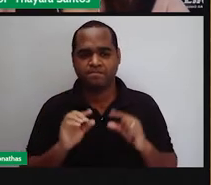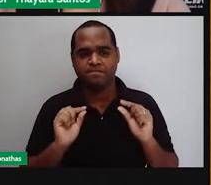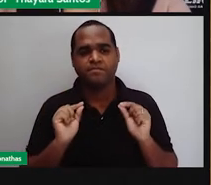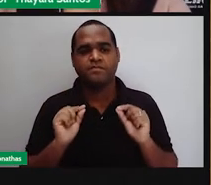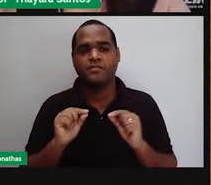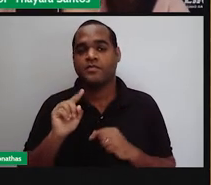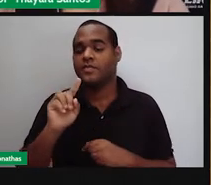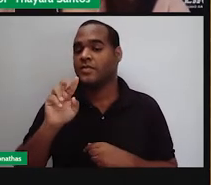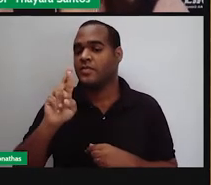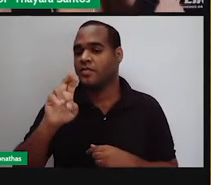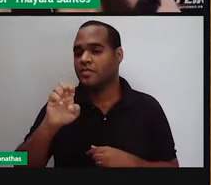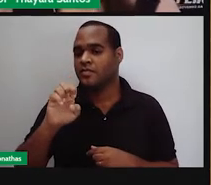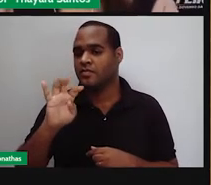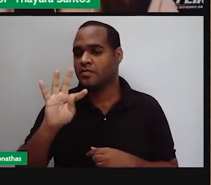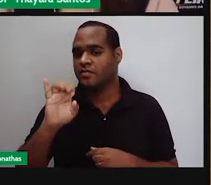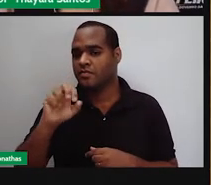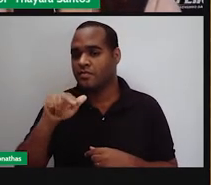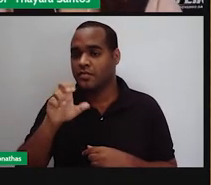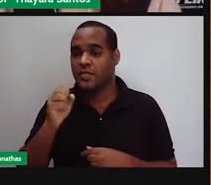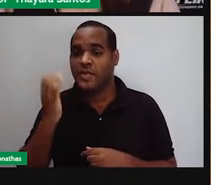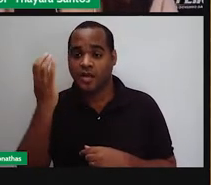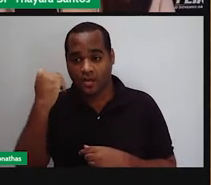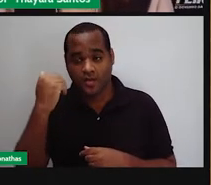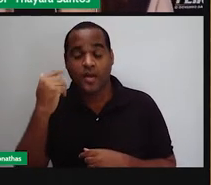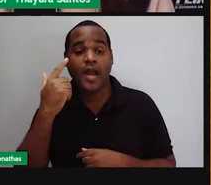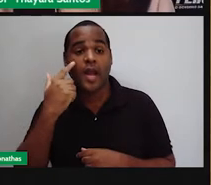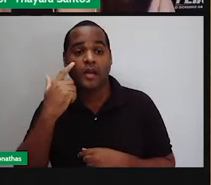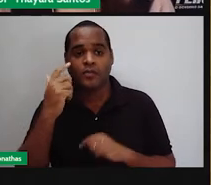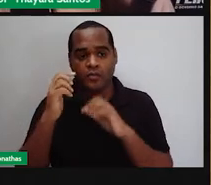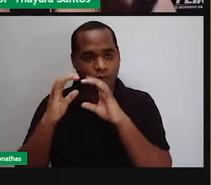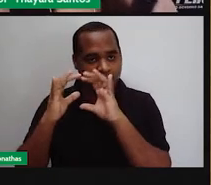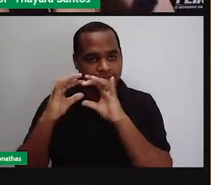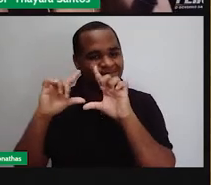A retina, parte fotossensível do olho,